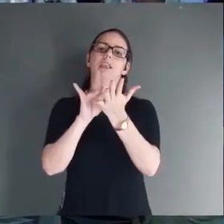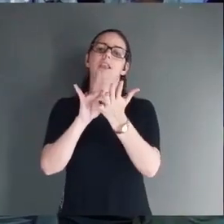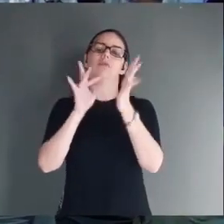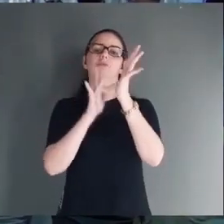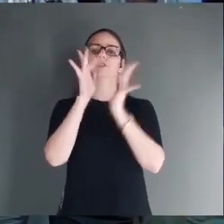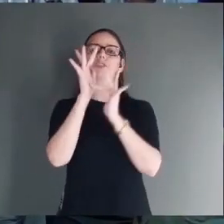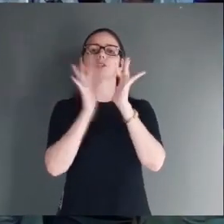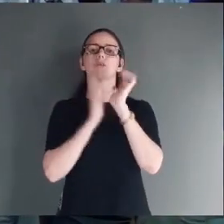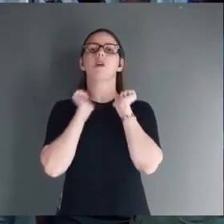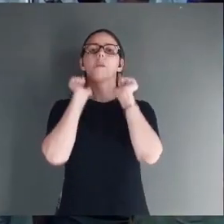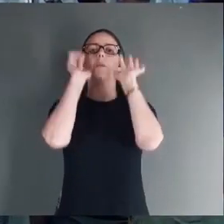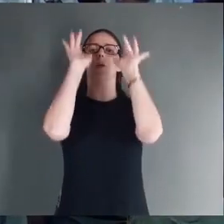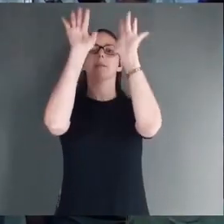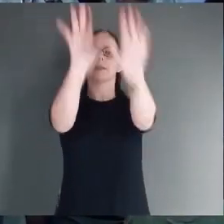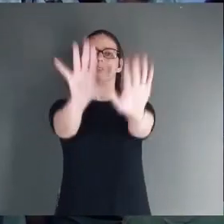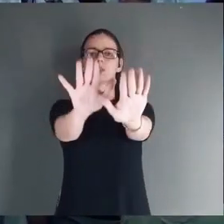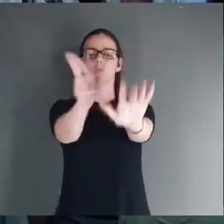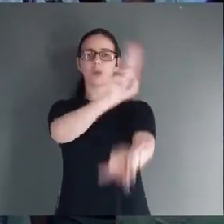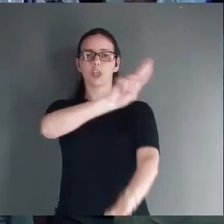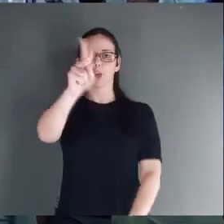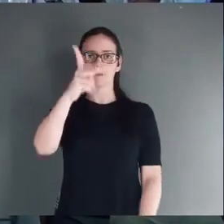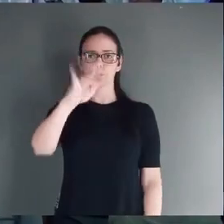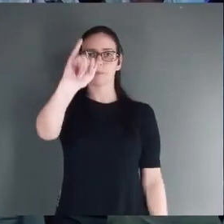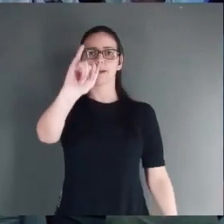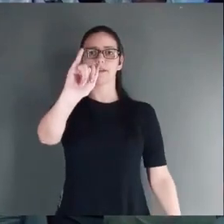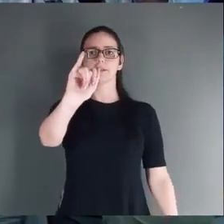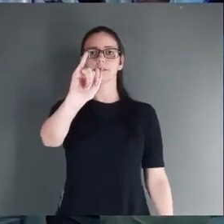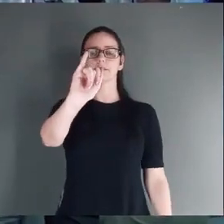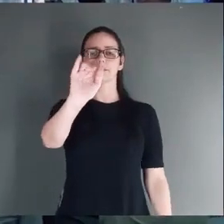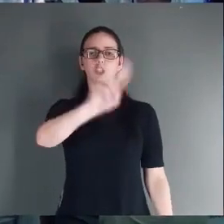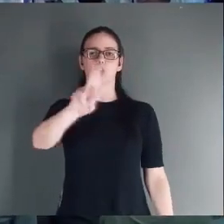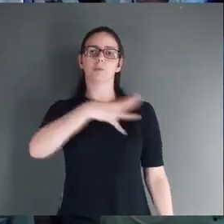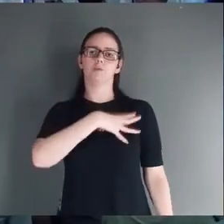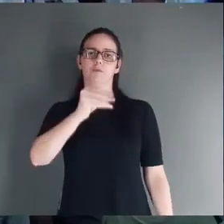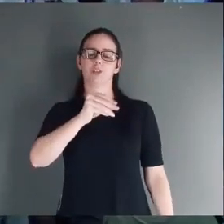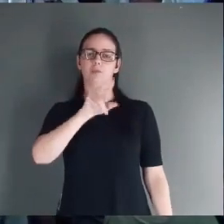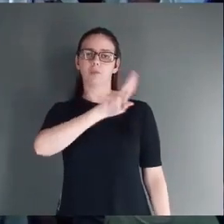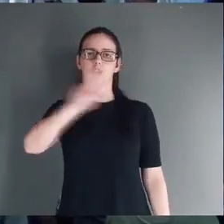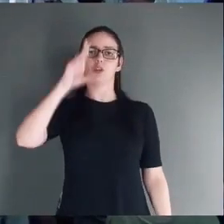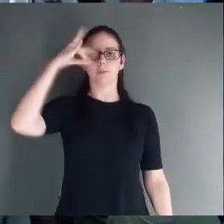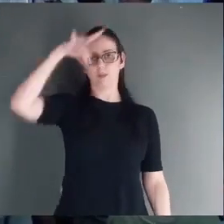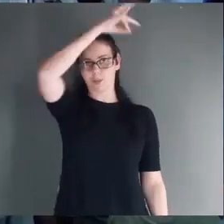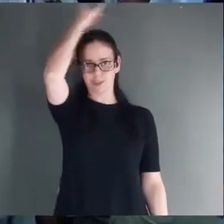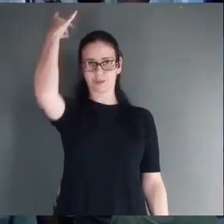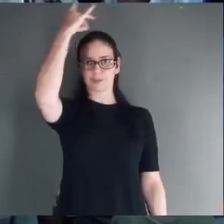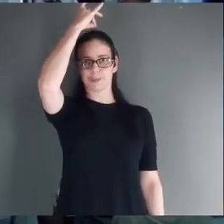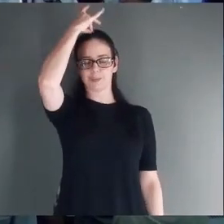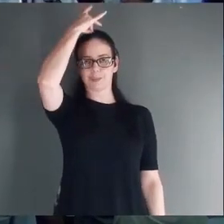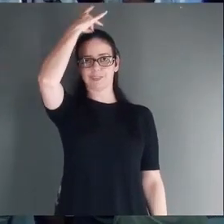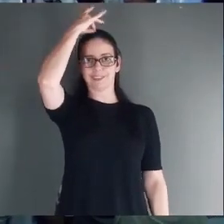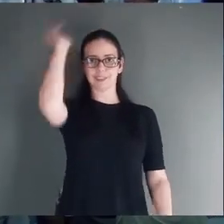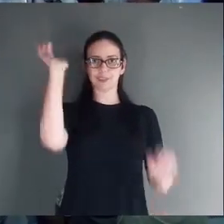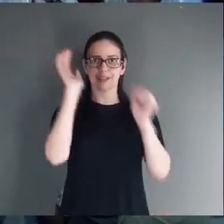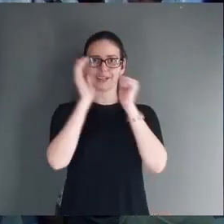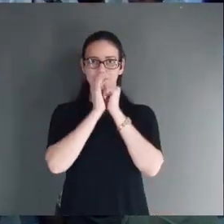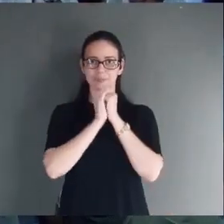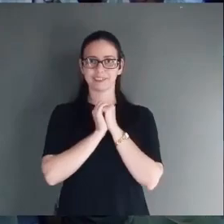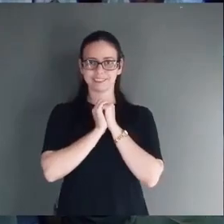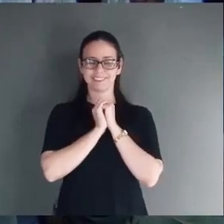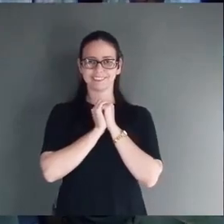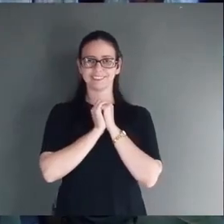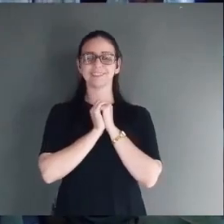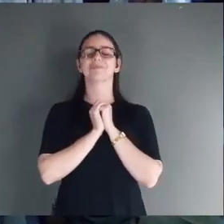Eu os abençoo Em nome do Pai Do Filho E do Espírito Santo Amém